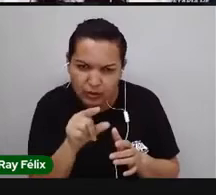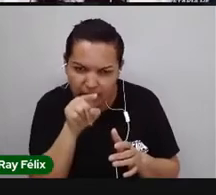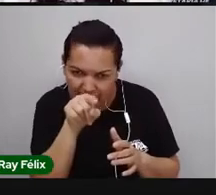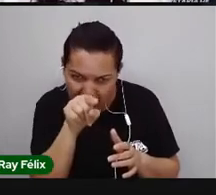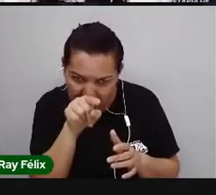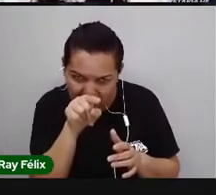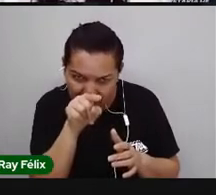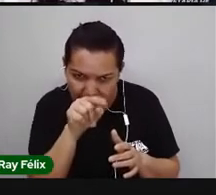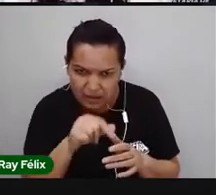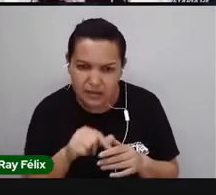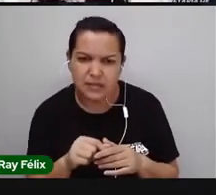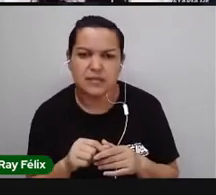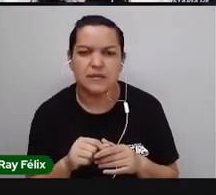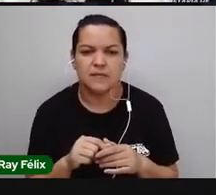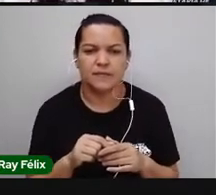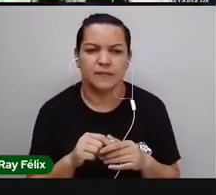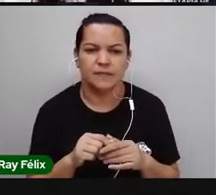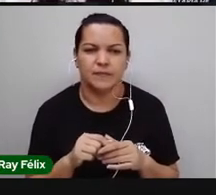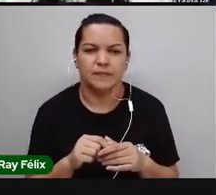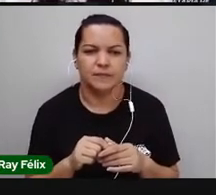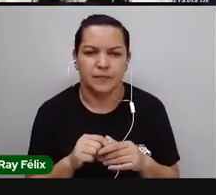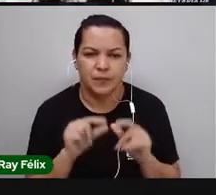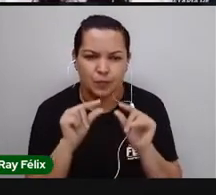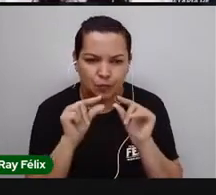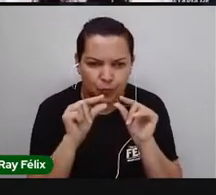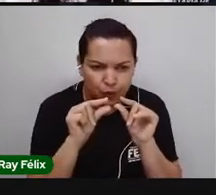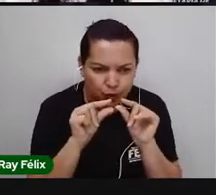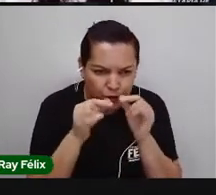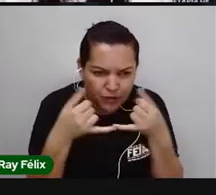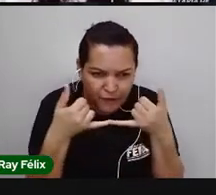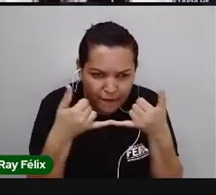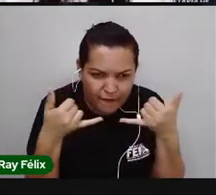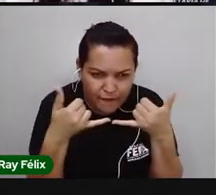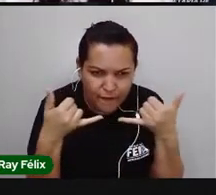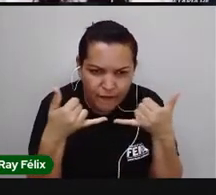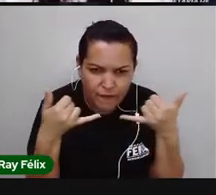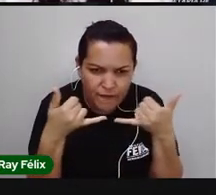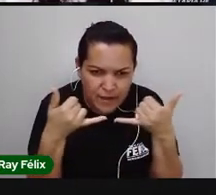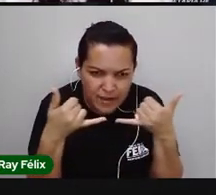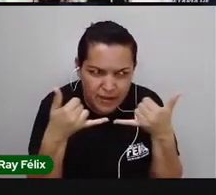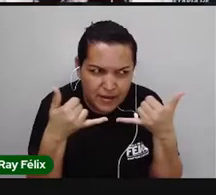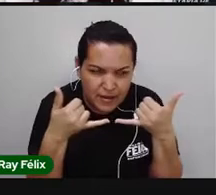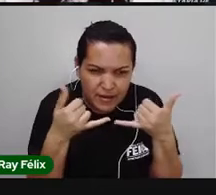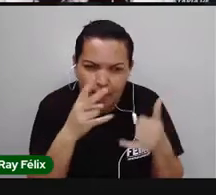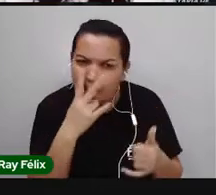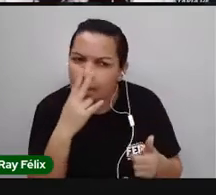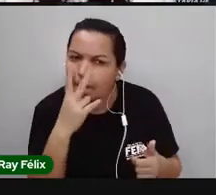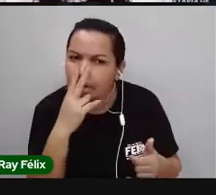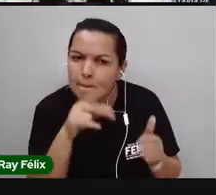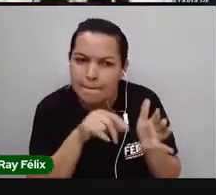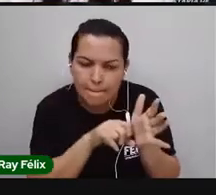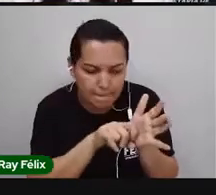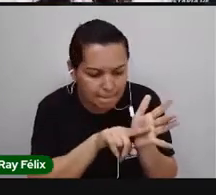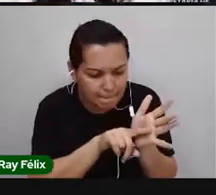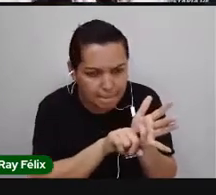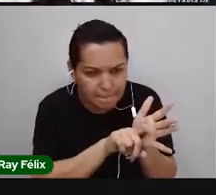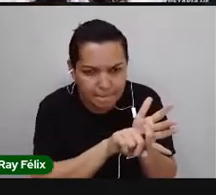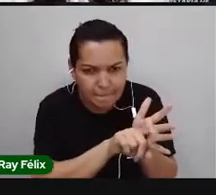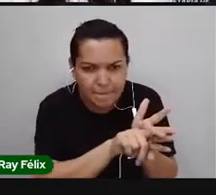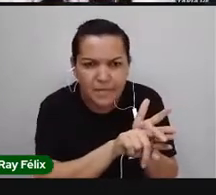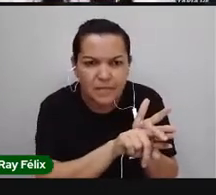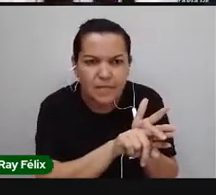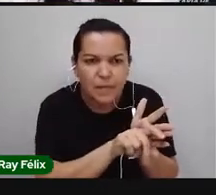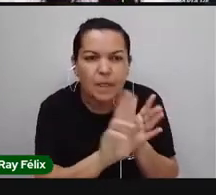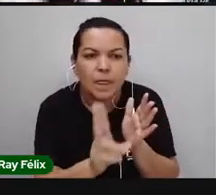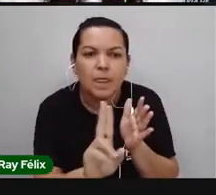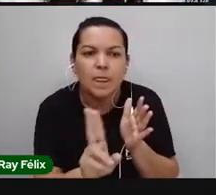estruturazinha aqui, bem pequenininha, mas que parece uma verme, é o que a gente chama de